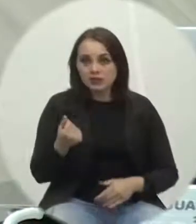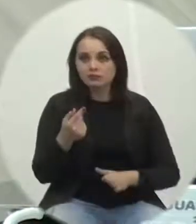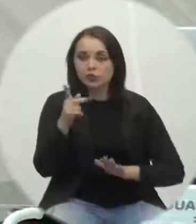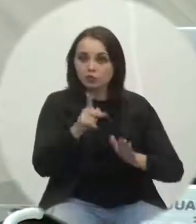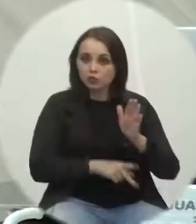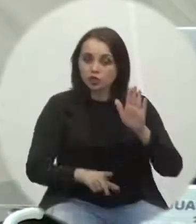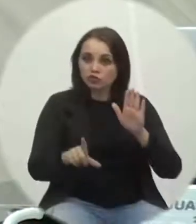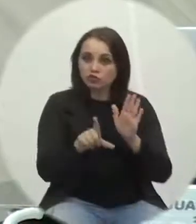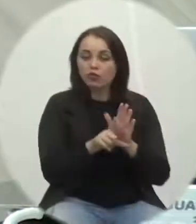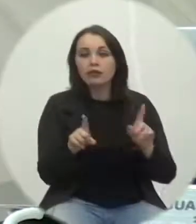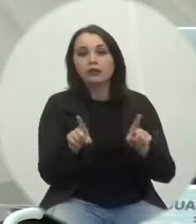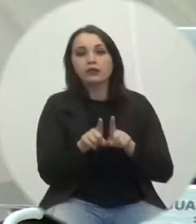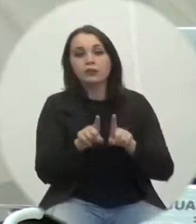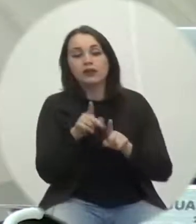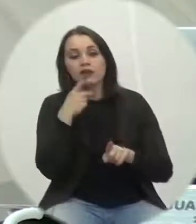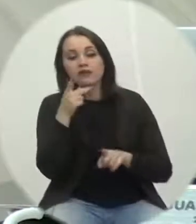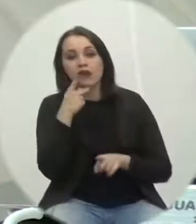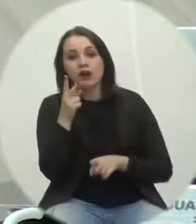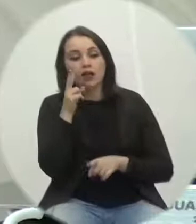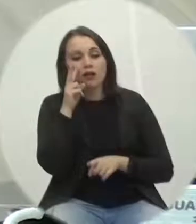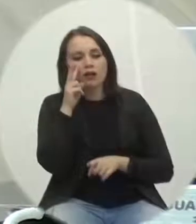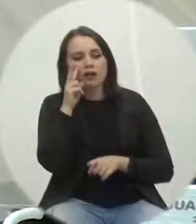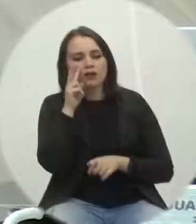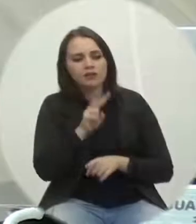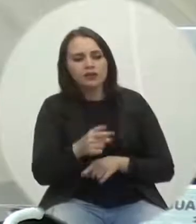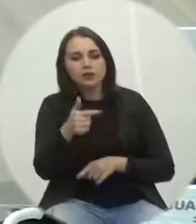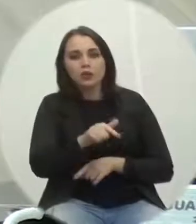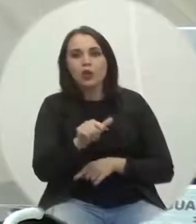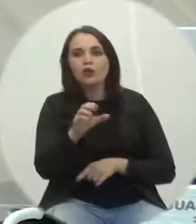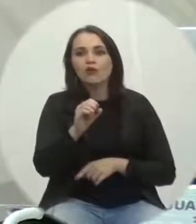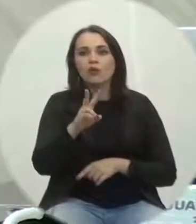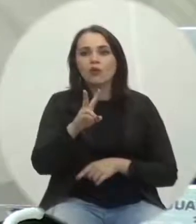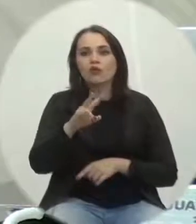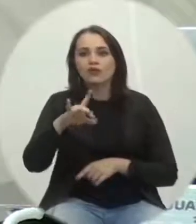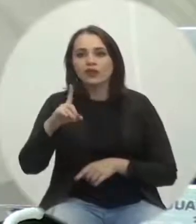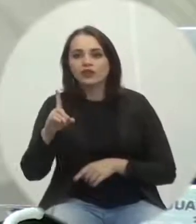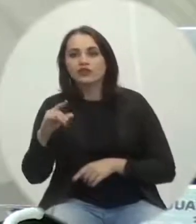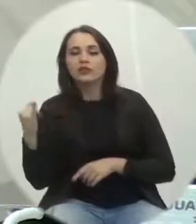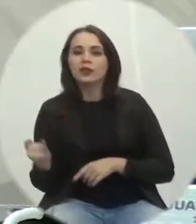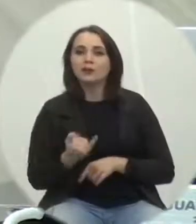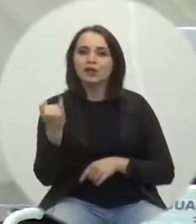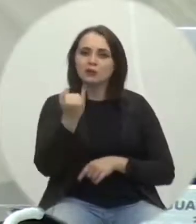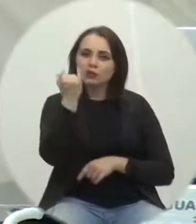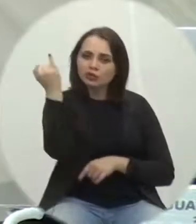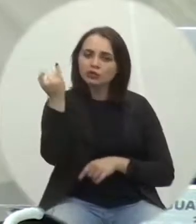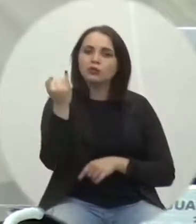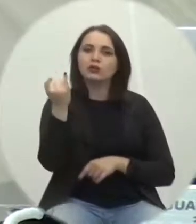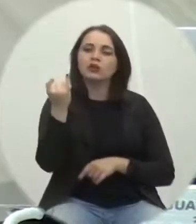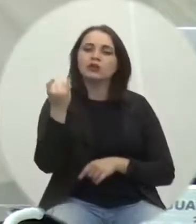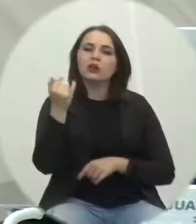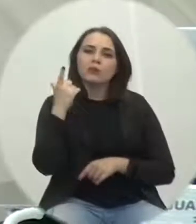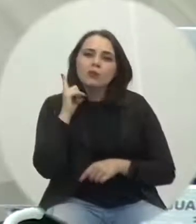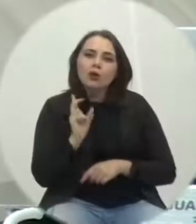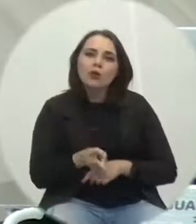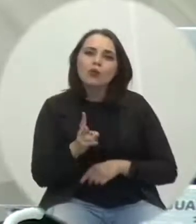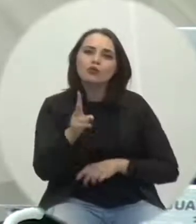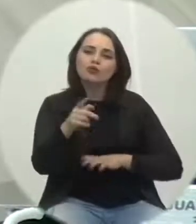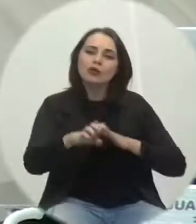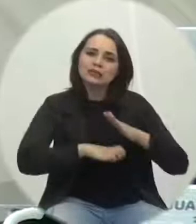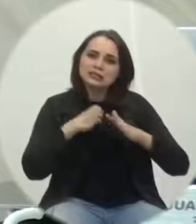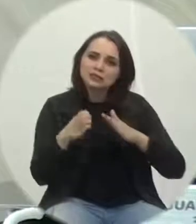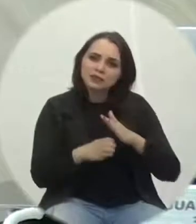é conhecido como refiscovid e é de suma importância para a sobrevivência de migros e pequenos empresários afetados pela covid